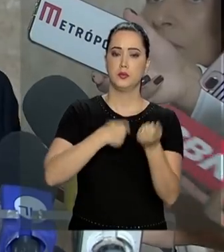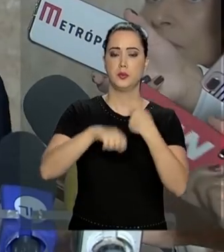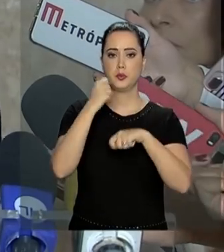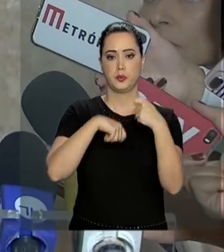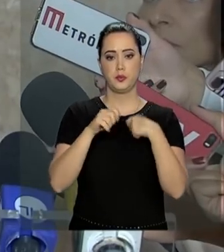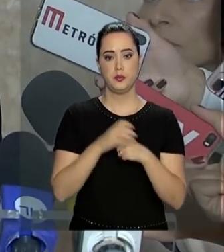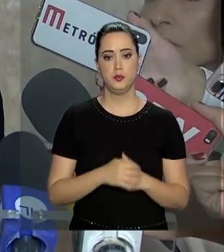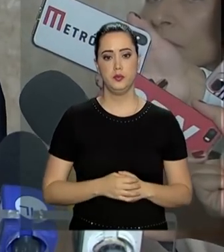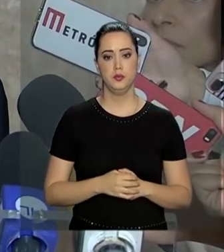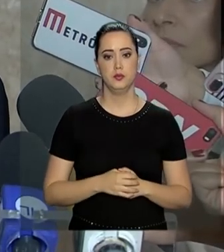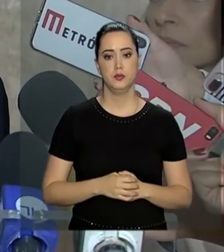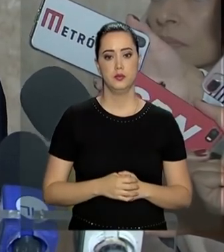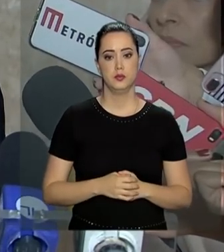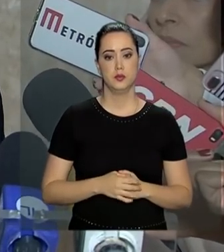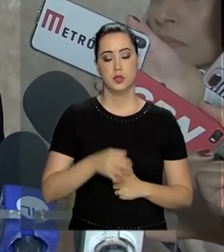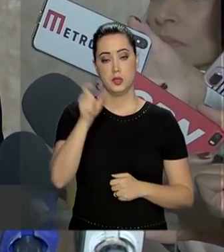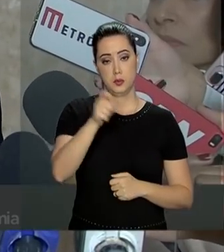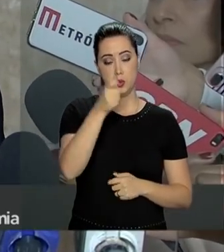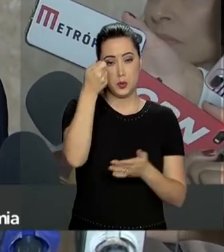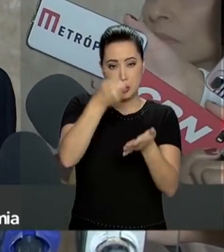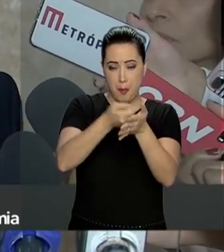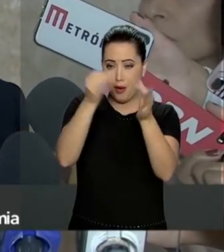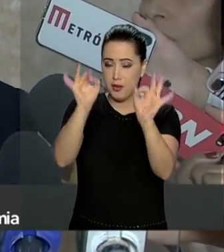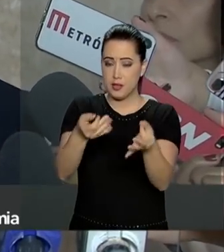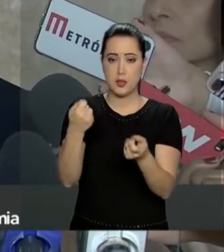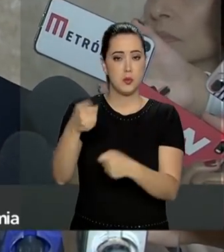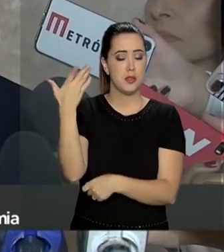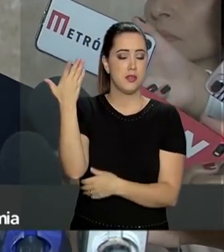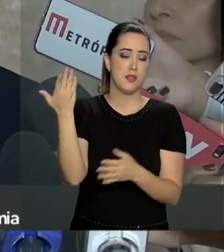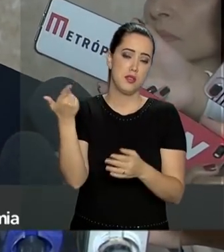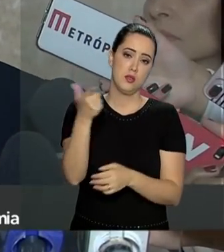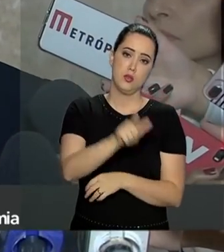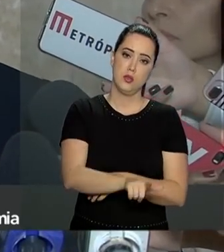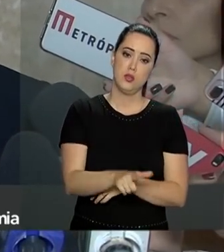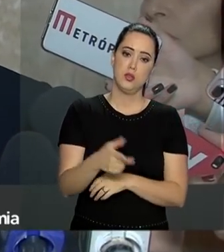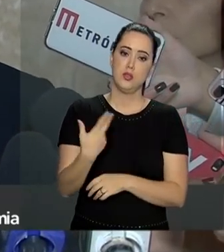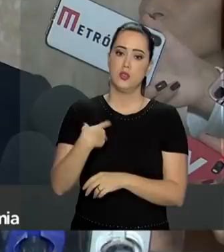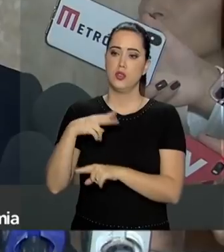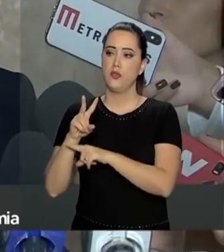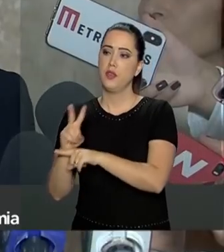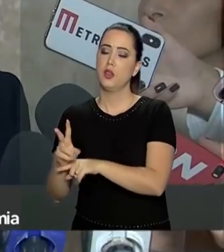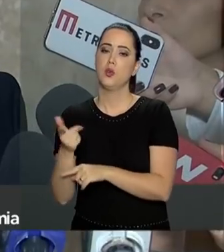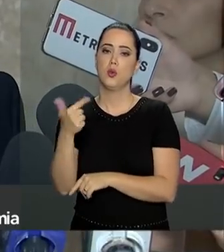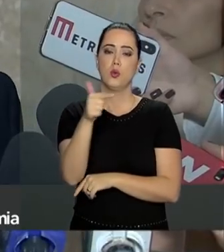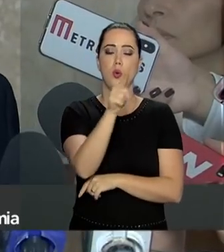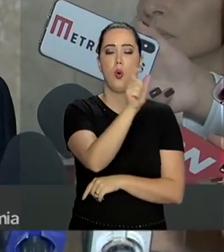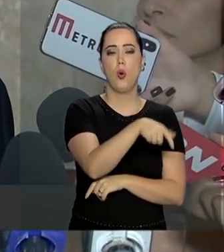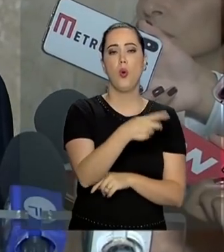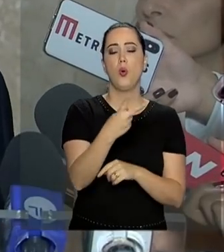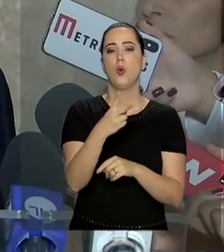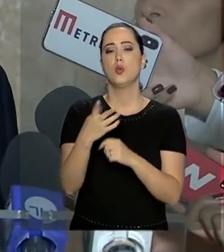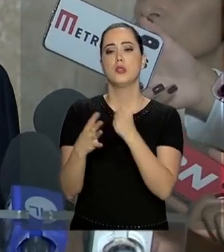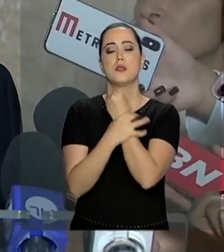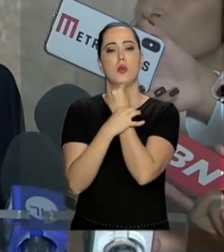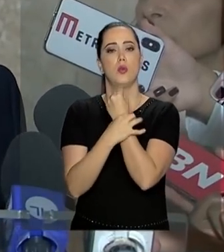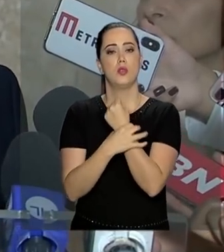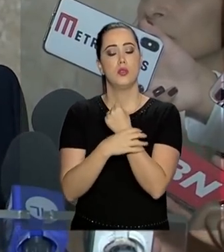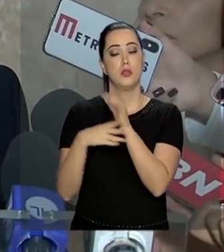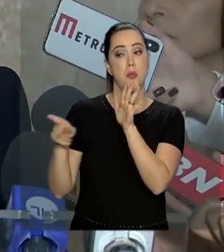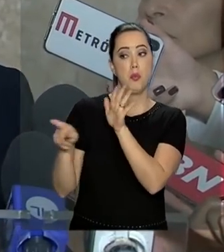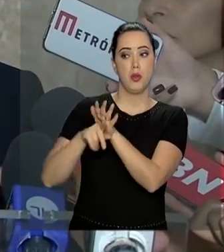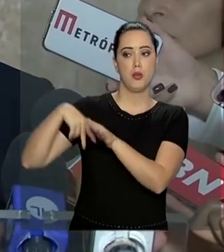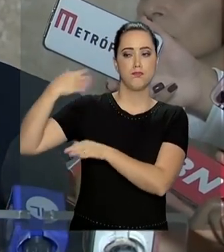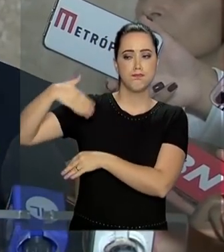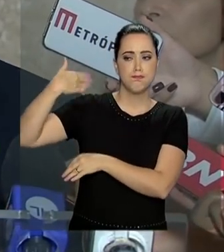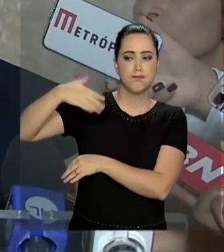Os excelentes pagadores não vão mais precisar provavelmente de fiador ou de outras garantias. É o seu próprio histórico de